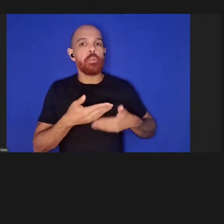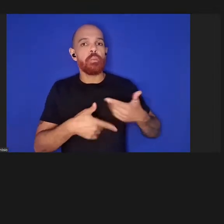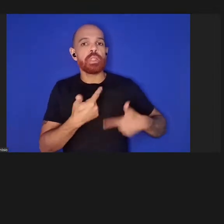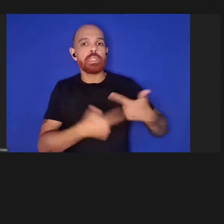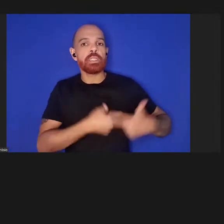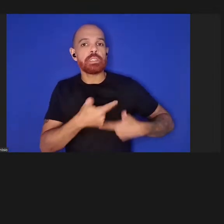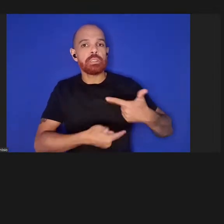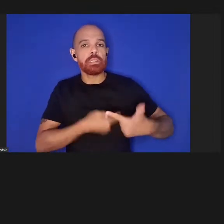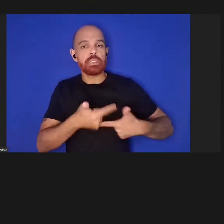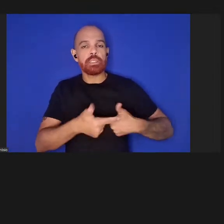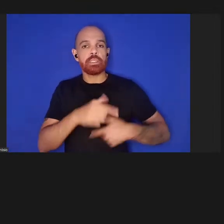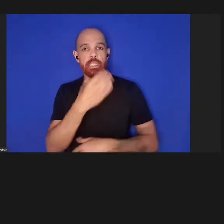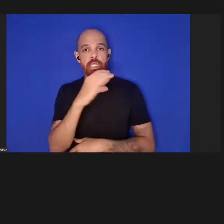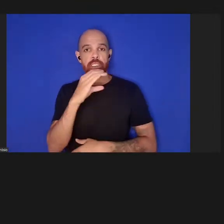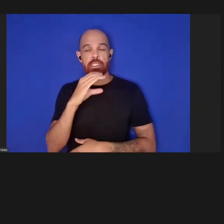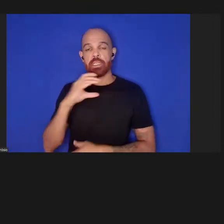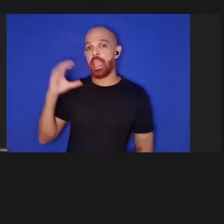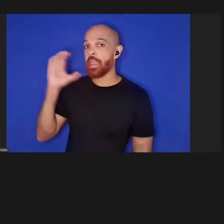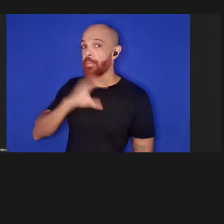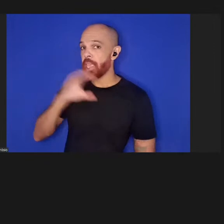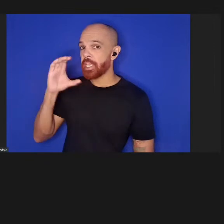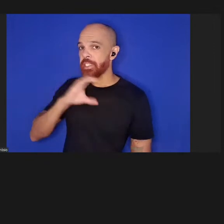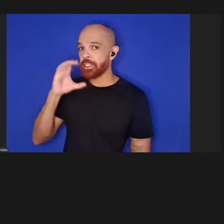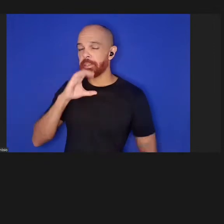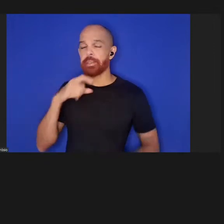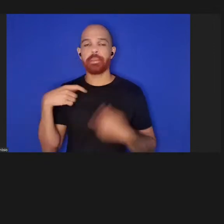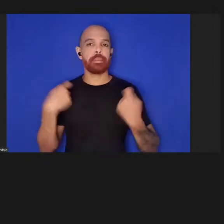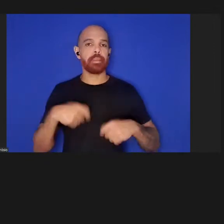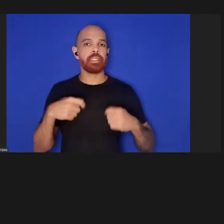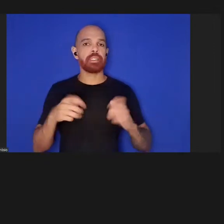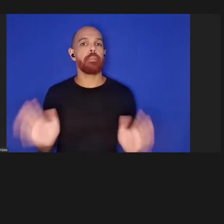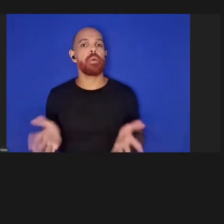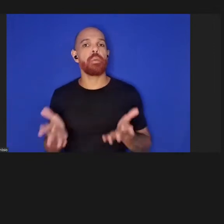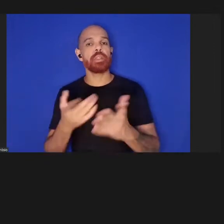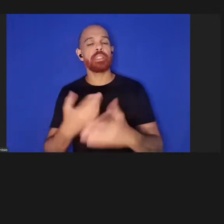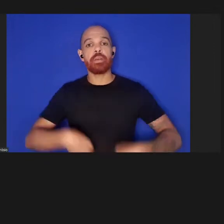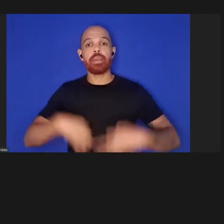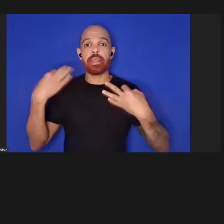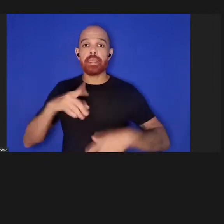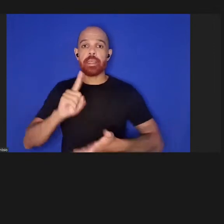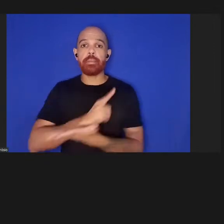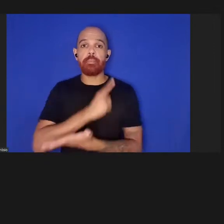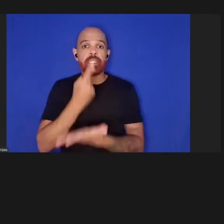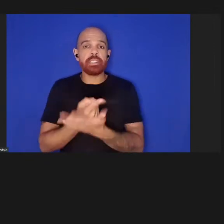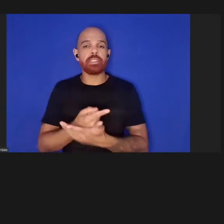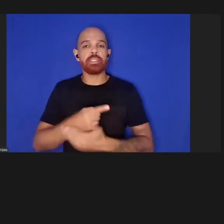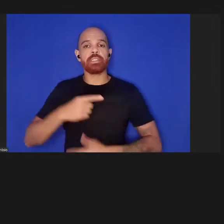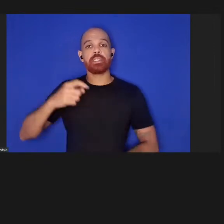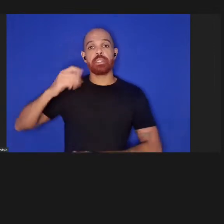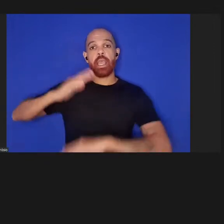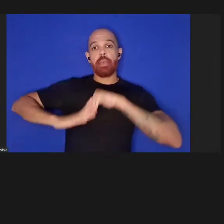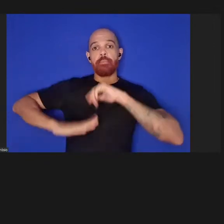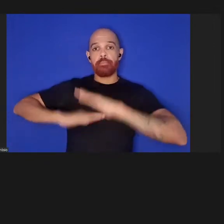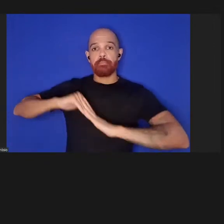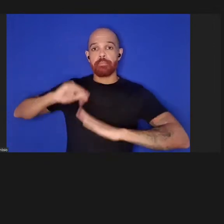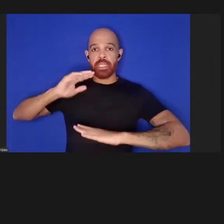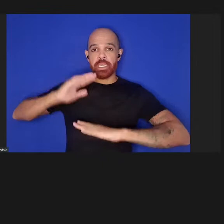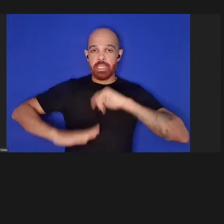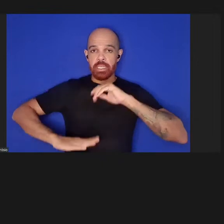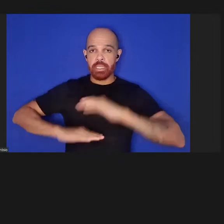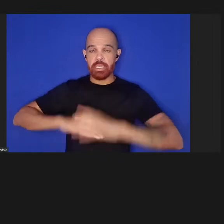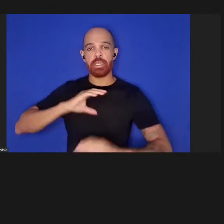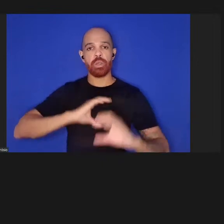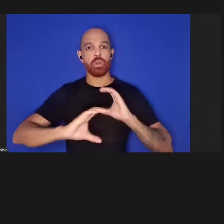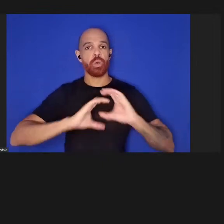estado de emergência requer a mobilização imediata de habilidades e a comunicação